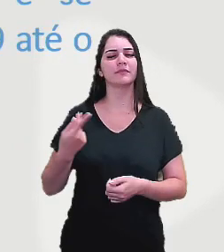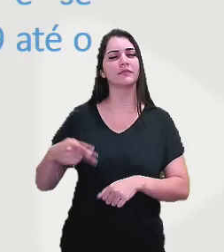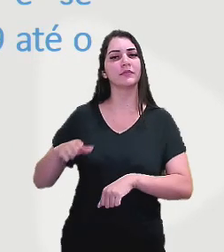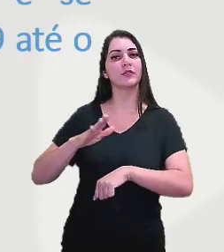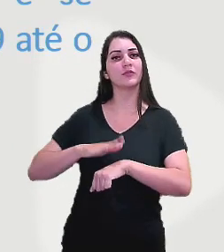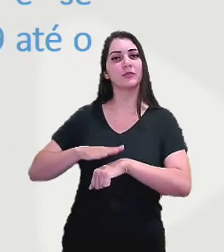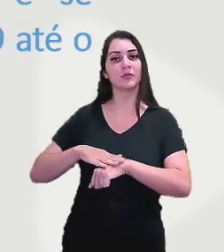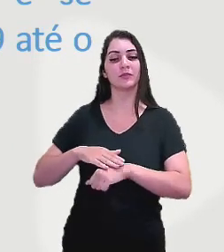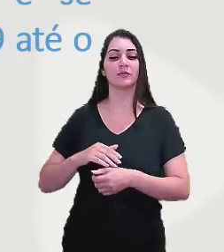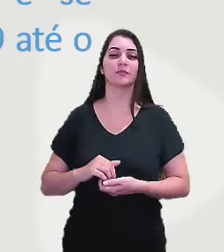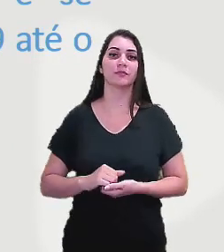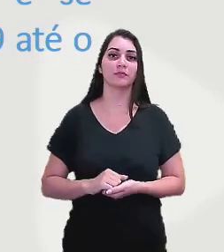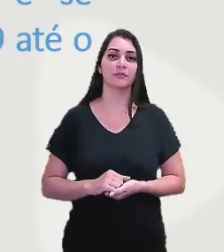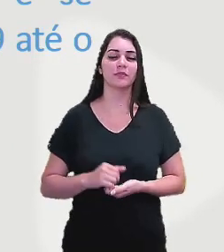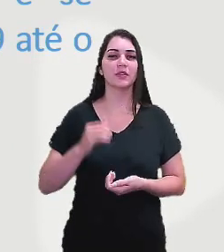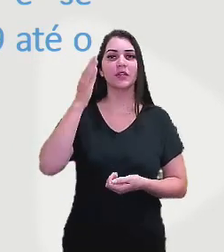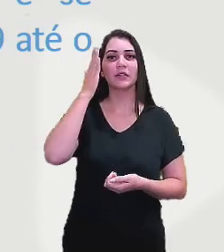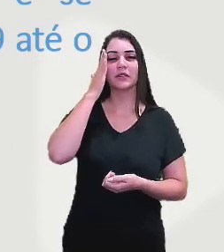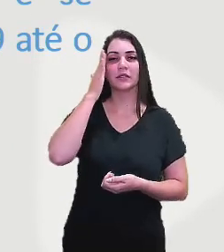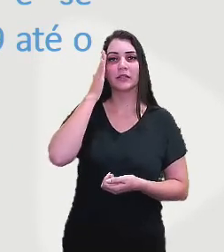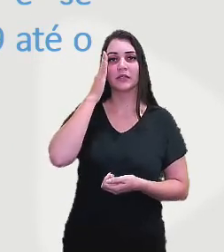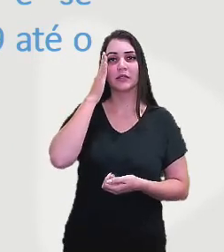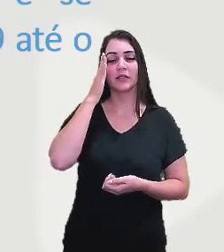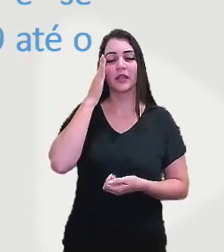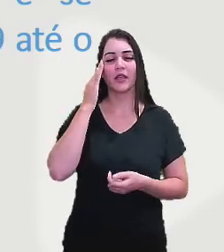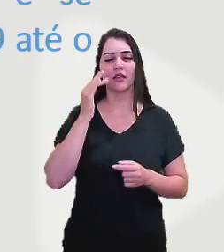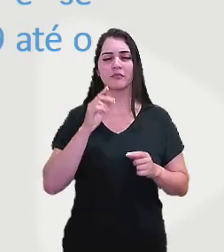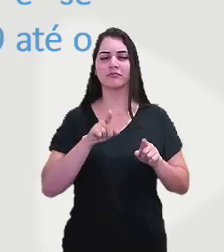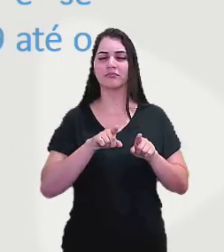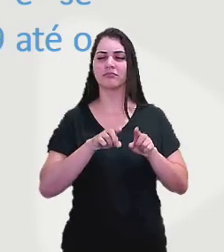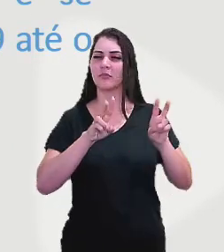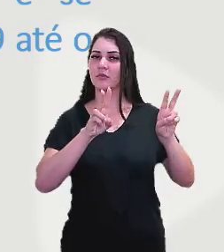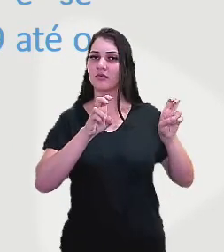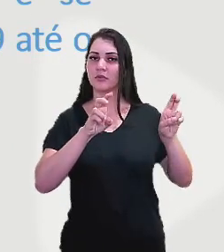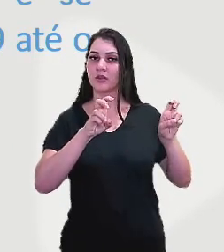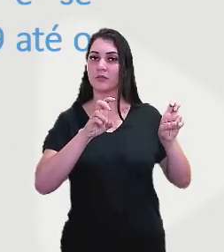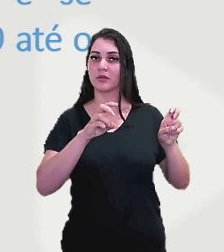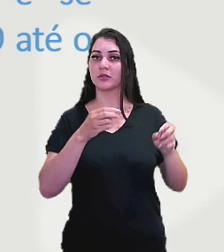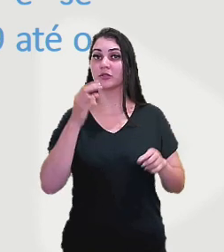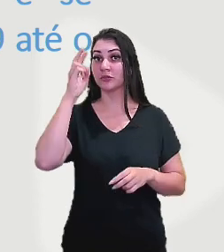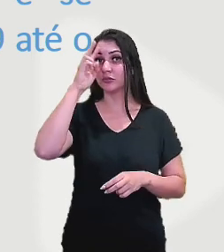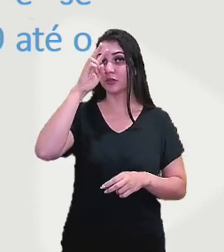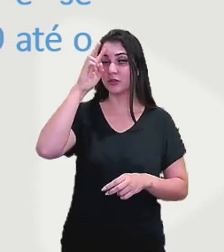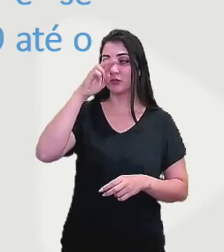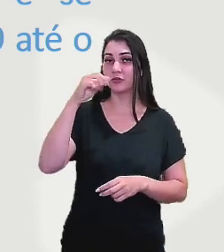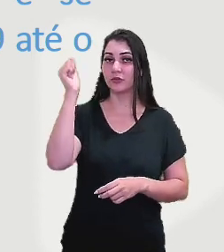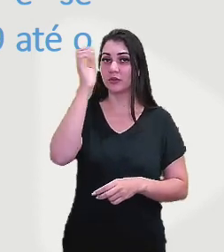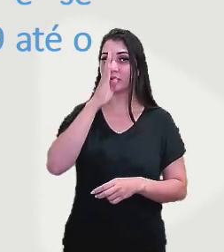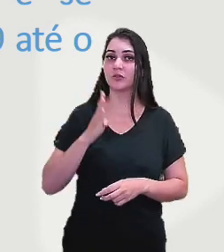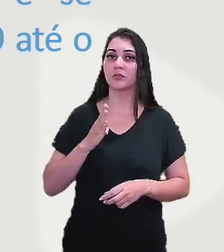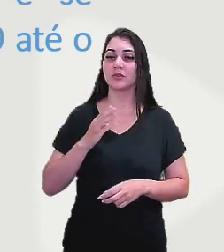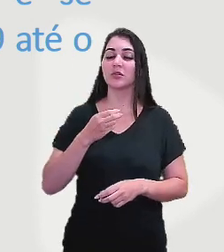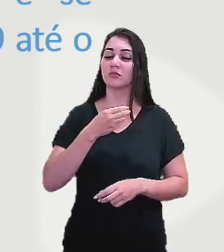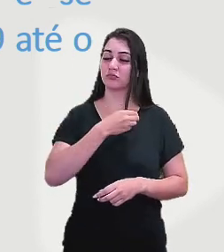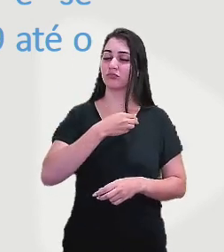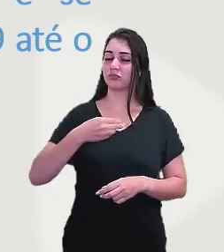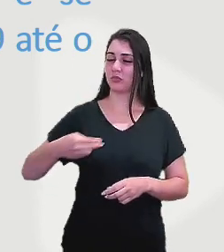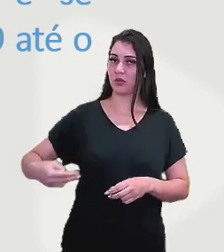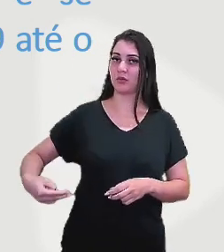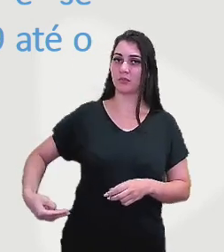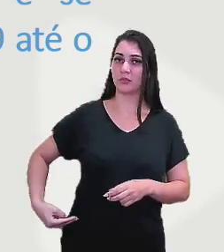momento, entender esse eixo temático da história do Brasil, que é a questão da República